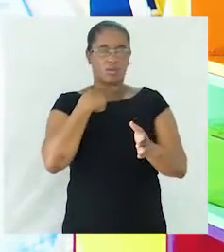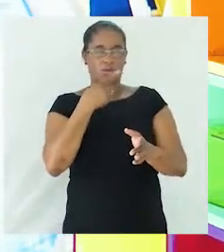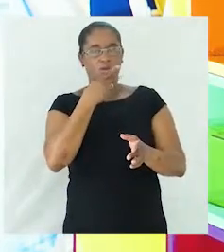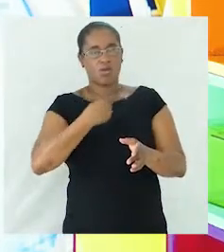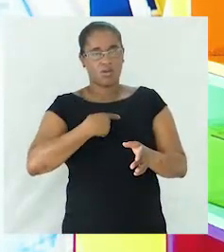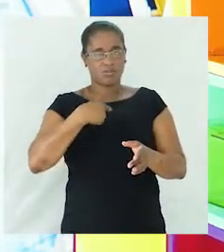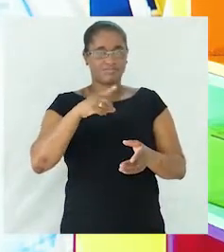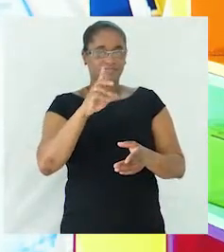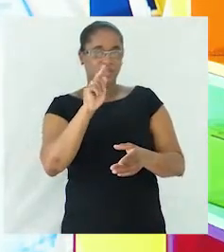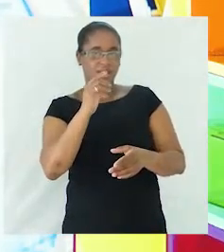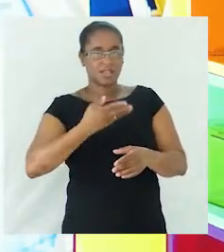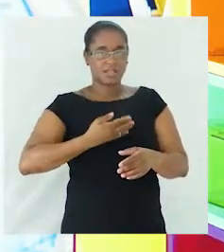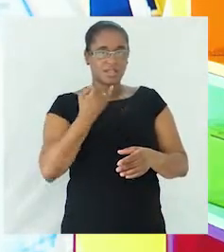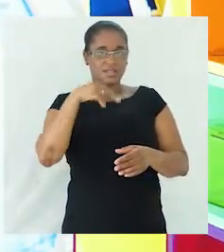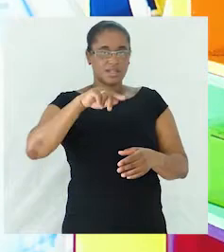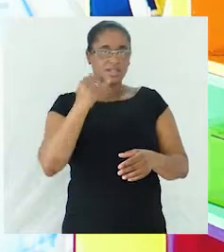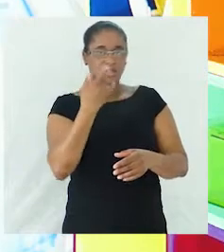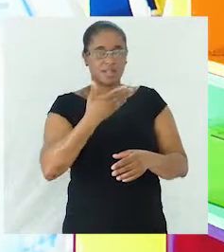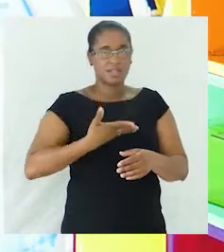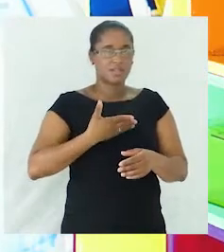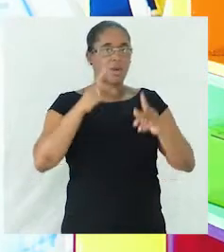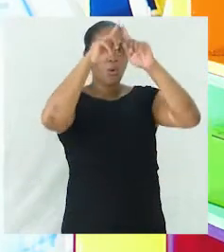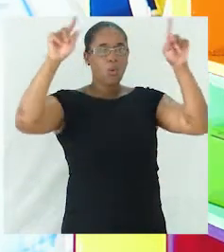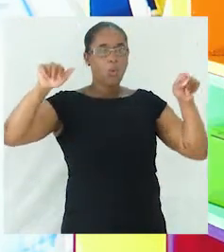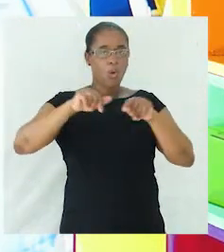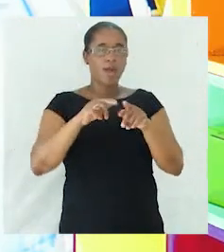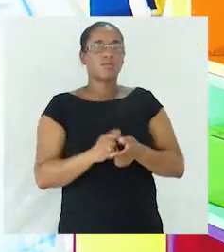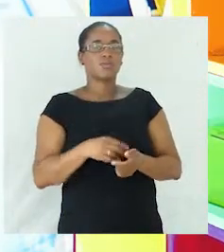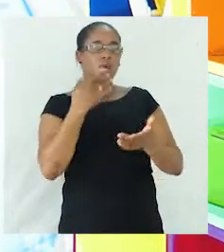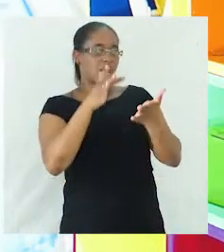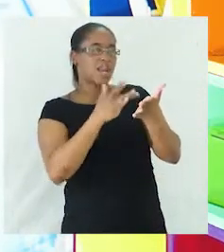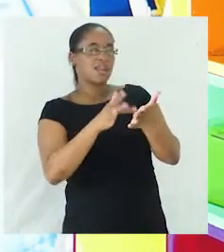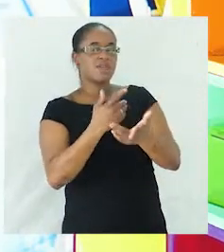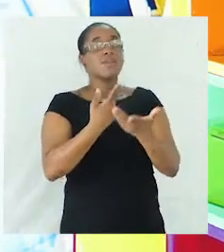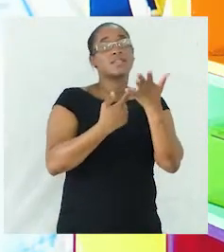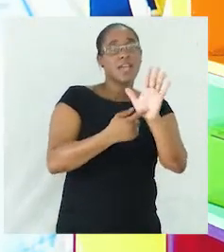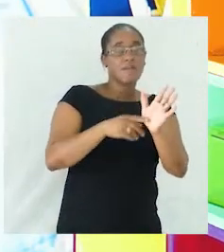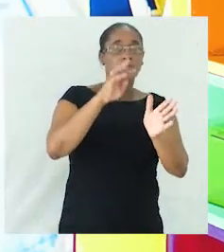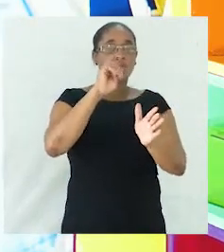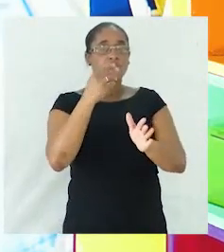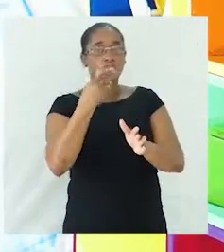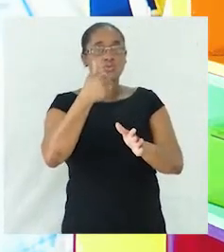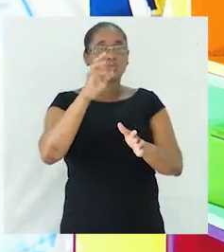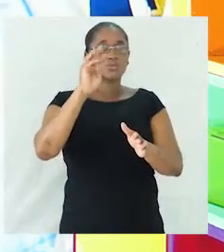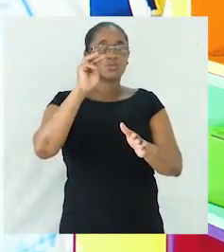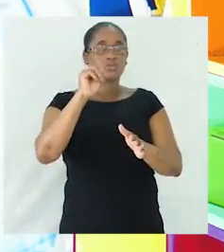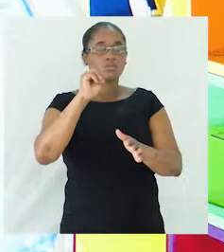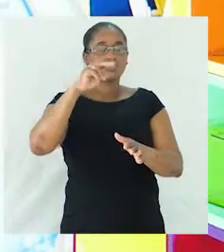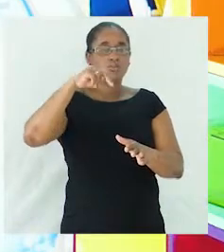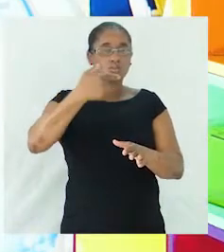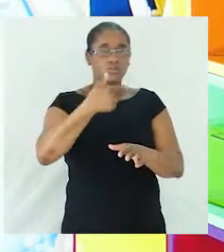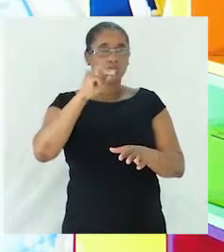quadro, livros, são exemplos de substantivos. Mas também, como podemos ver,